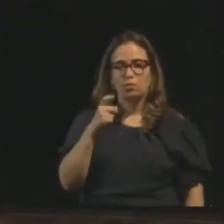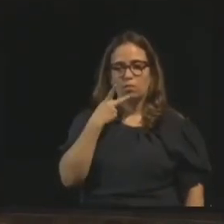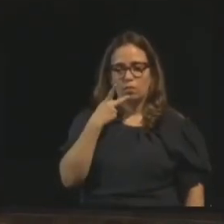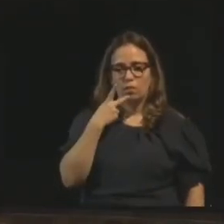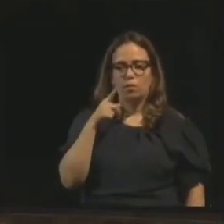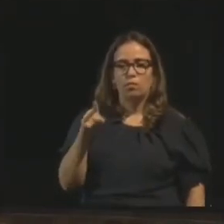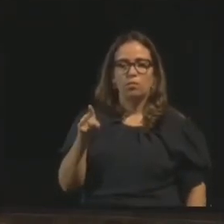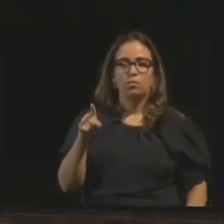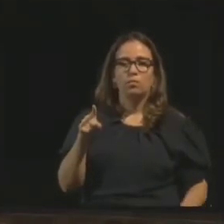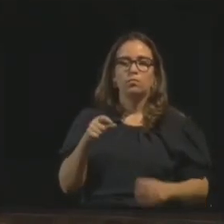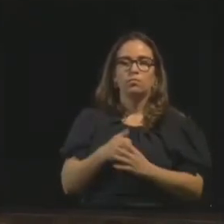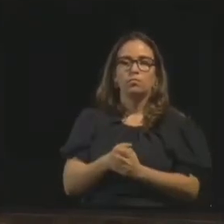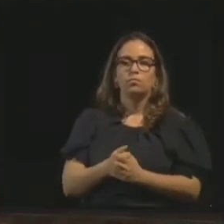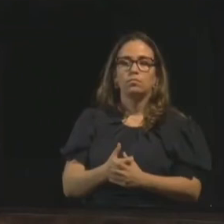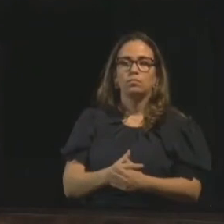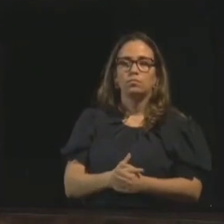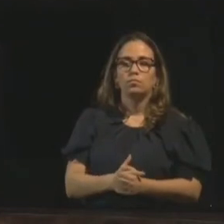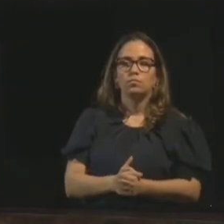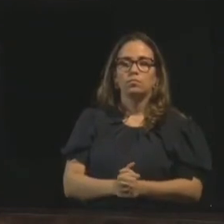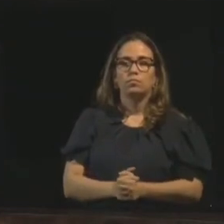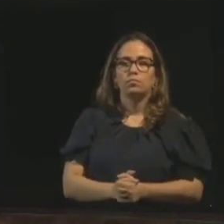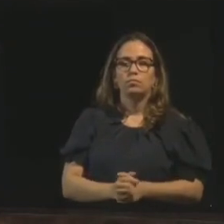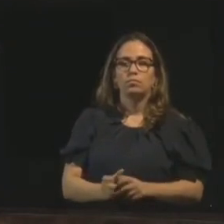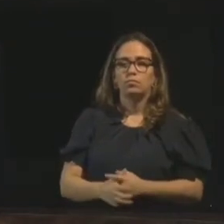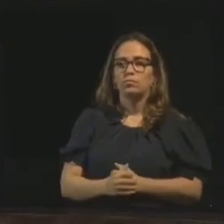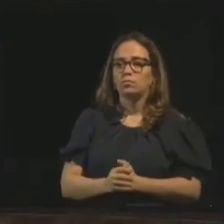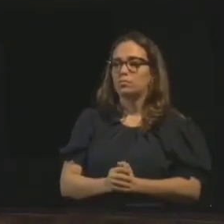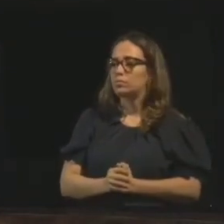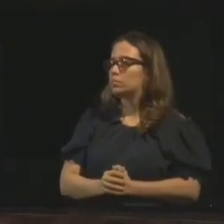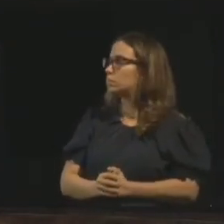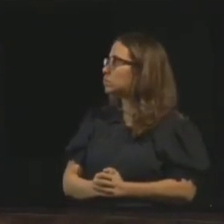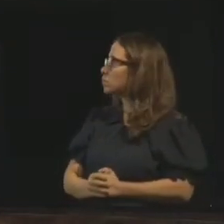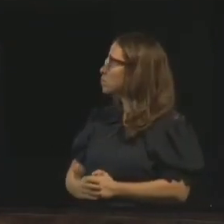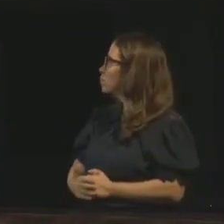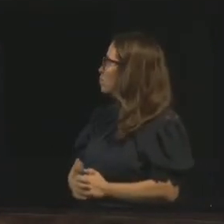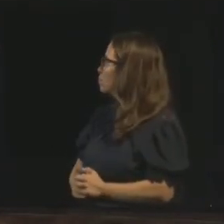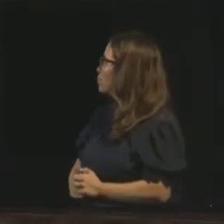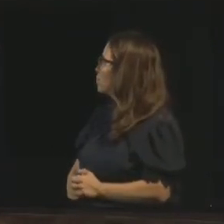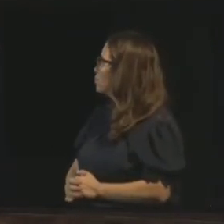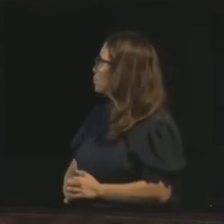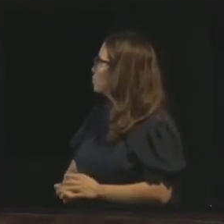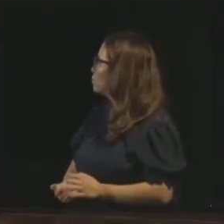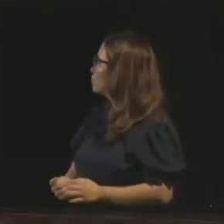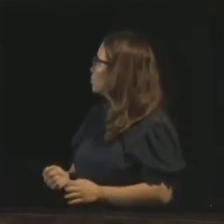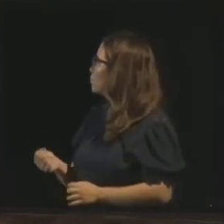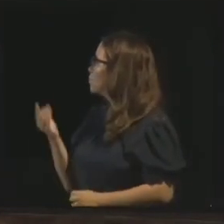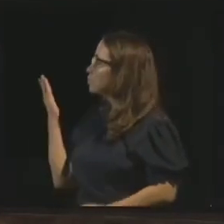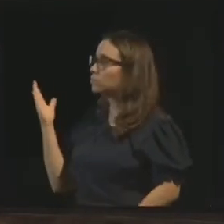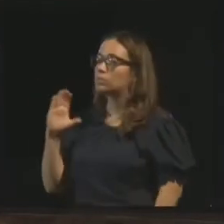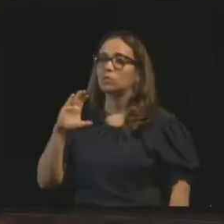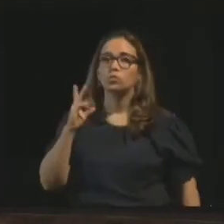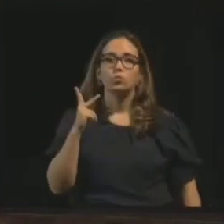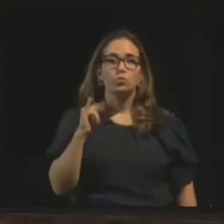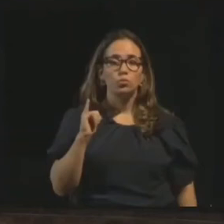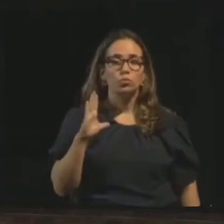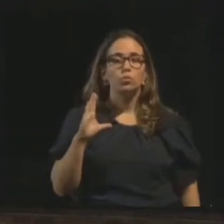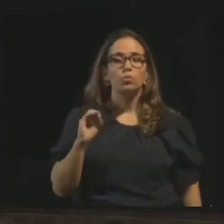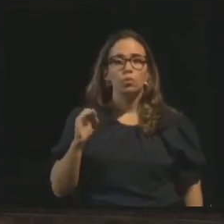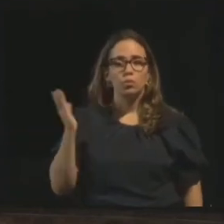e aí acabou, ah, demônio, Satanás, precisamos ter consciência disso. E até o Chico, pessoal,